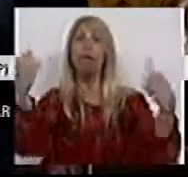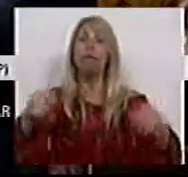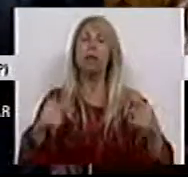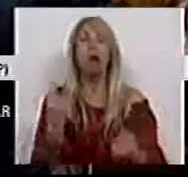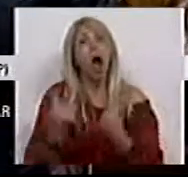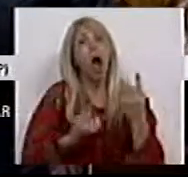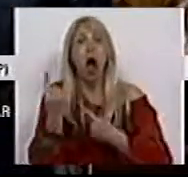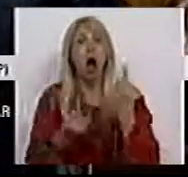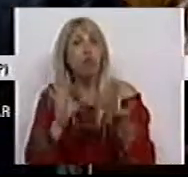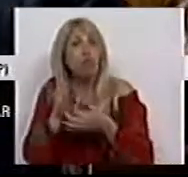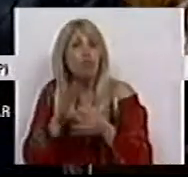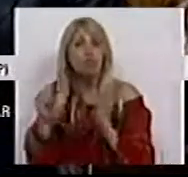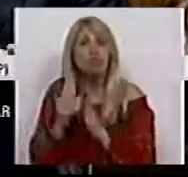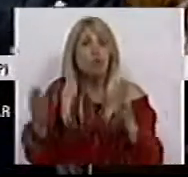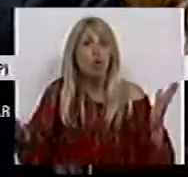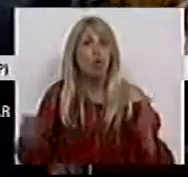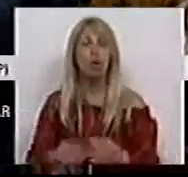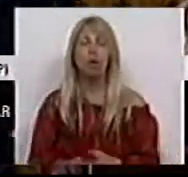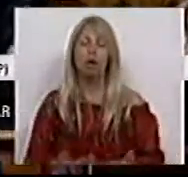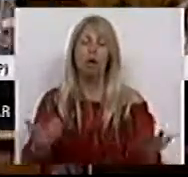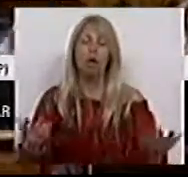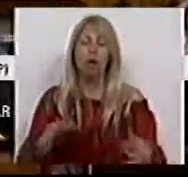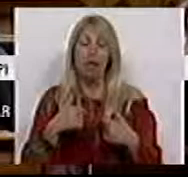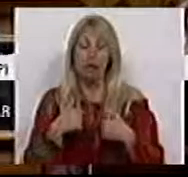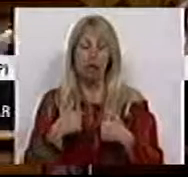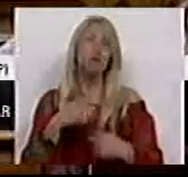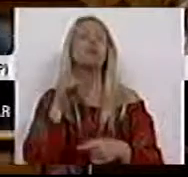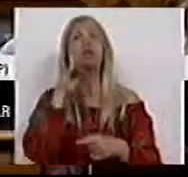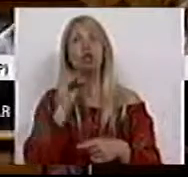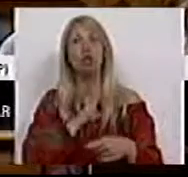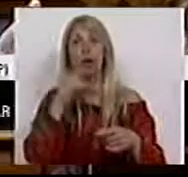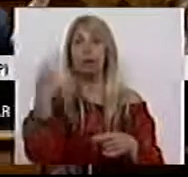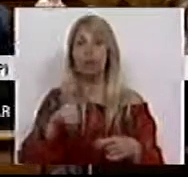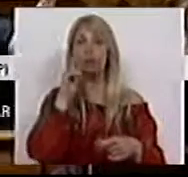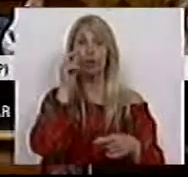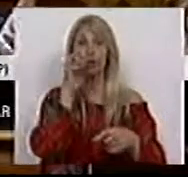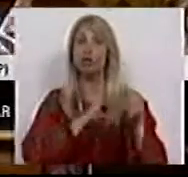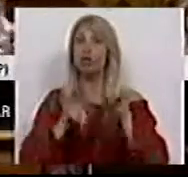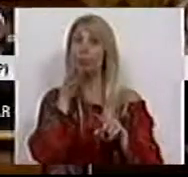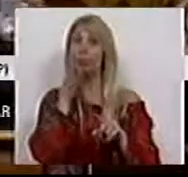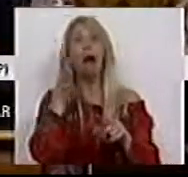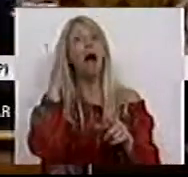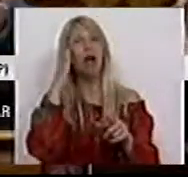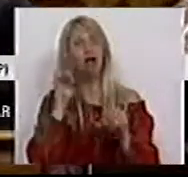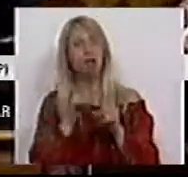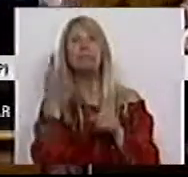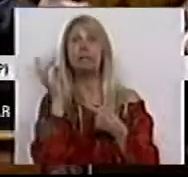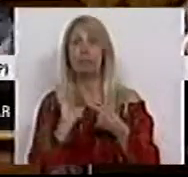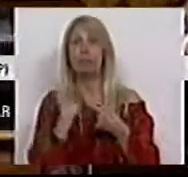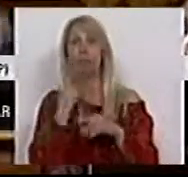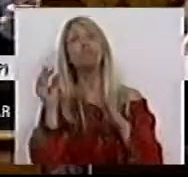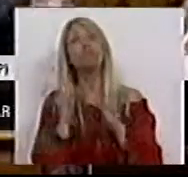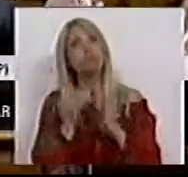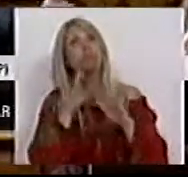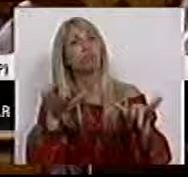cabimento. E, portanto, eu, Sr. Presidente, Srs. Deputados, creio que este elemento, porventura, bem